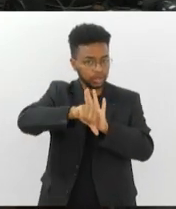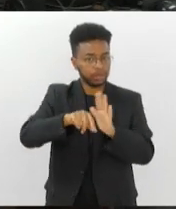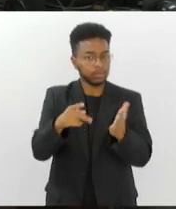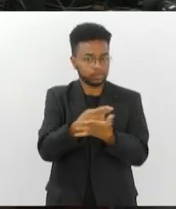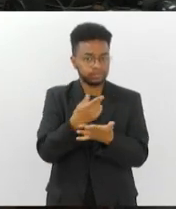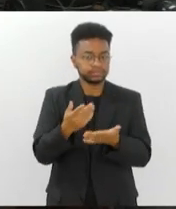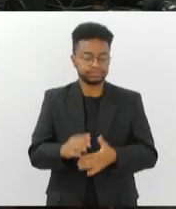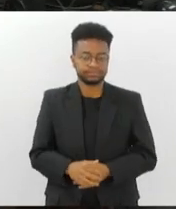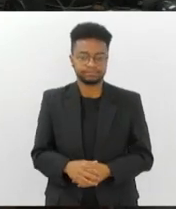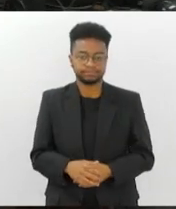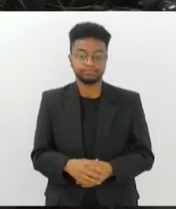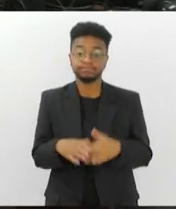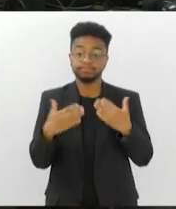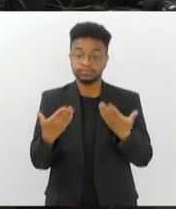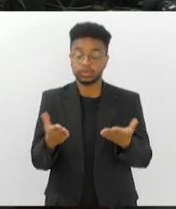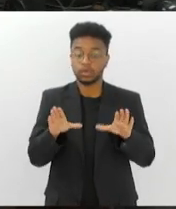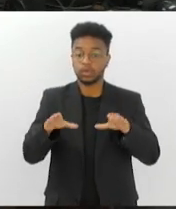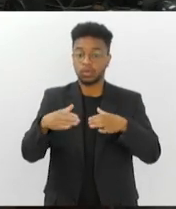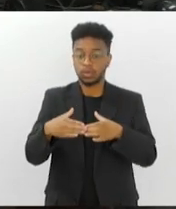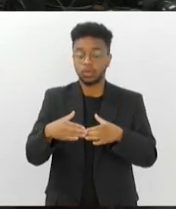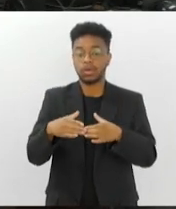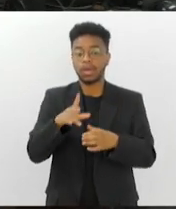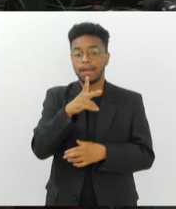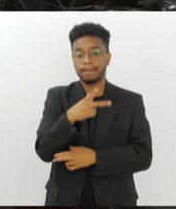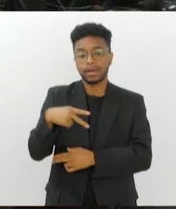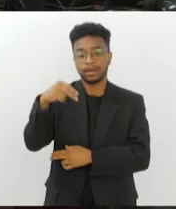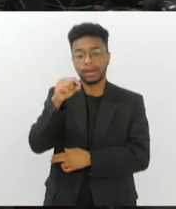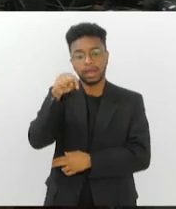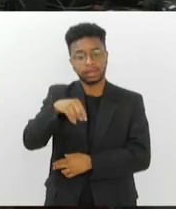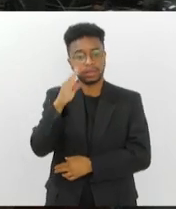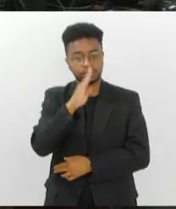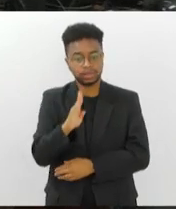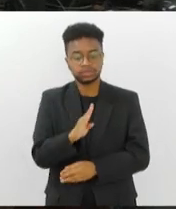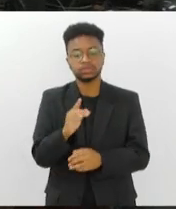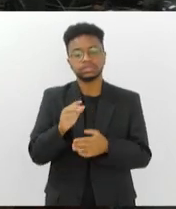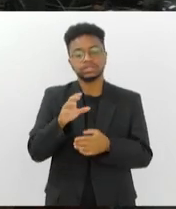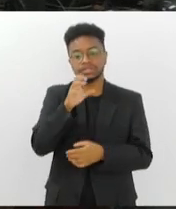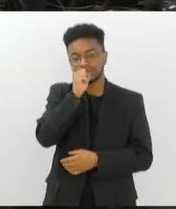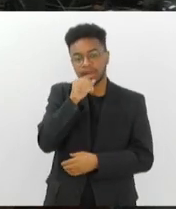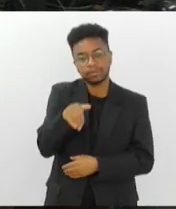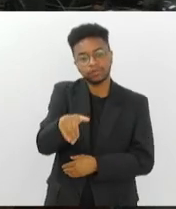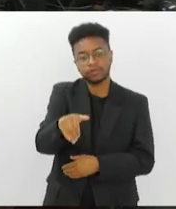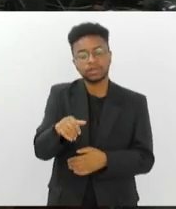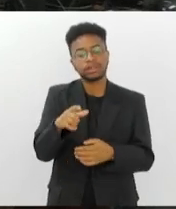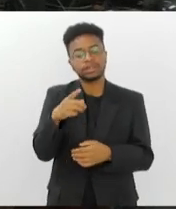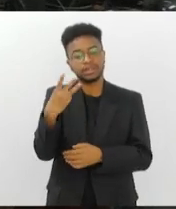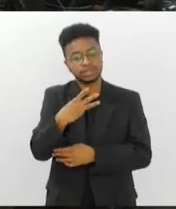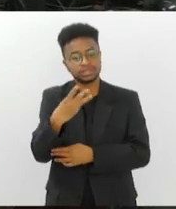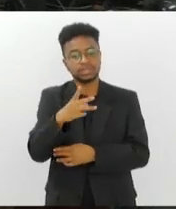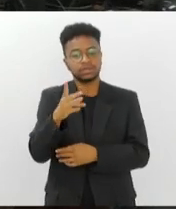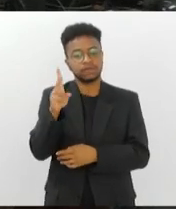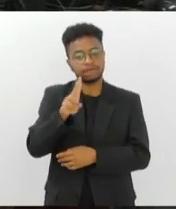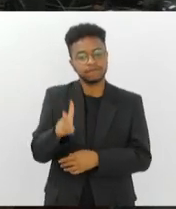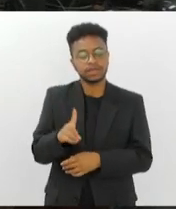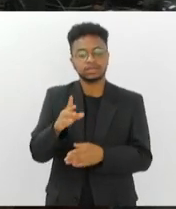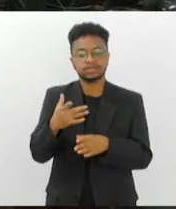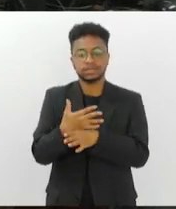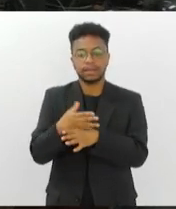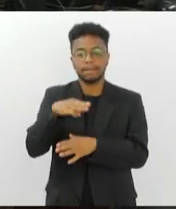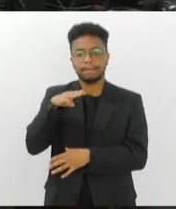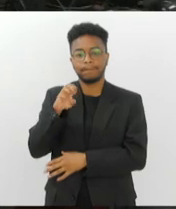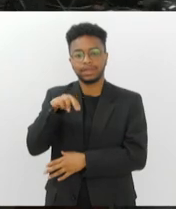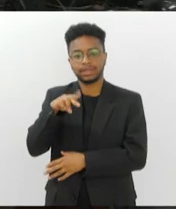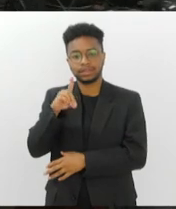Lamentável. Bem, o Comitê Paralímpico Brasileiro realiza, neste sábado, pela terceira vez na cidade de Mendes, o Festival